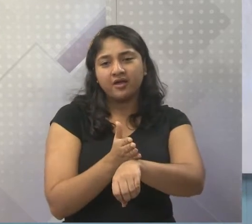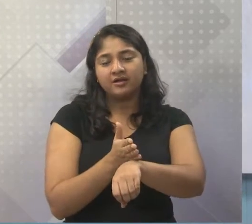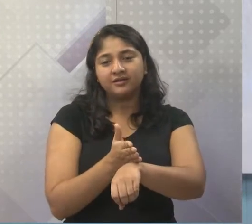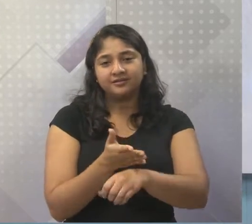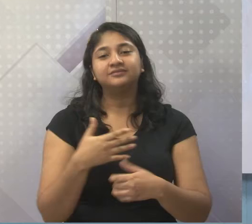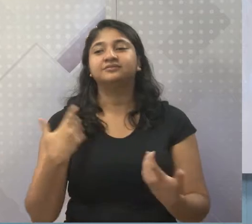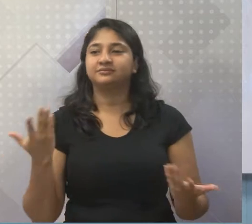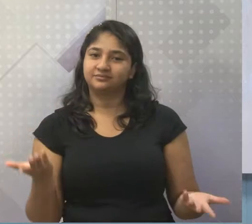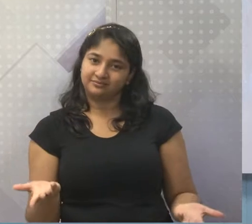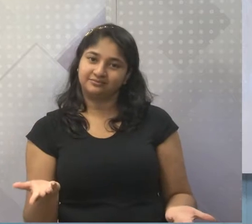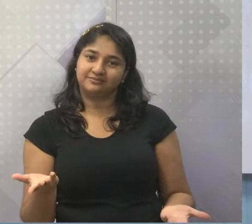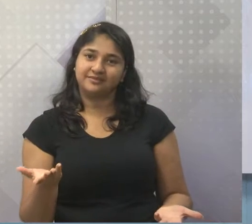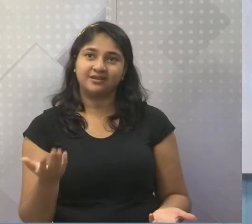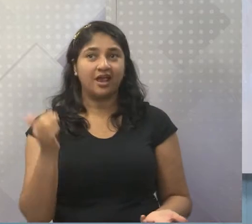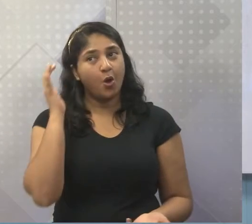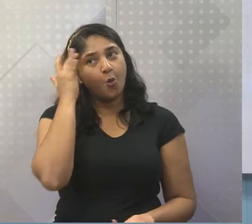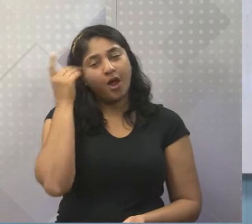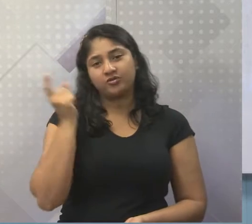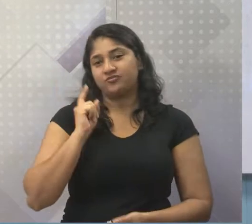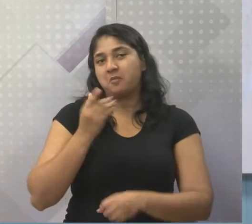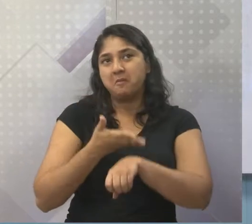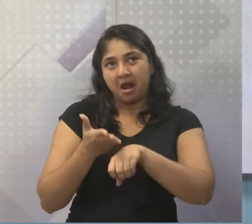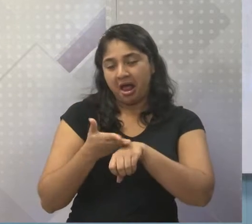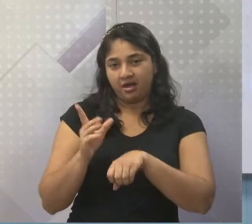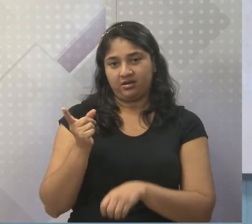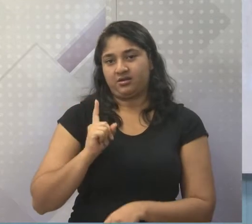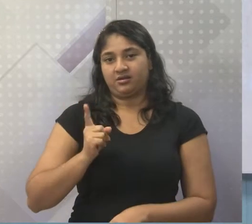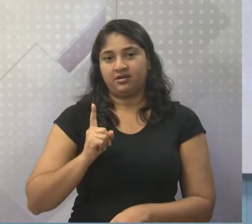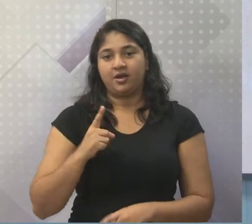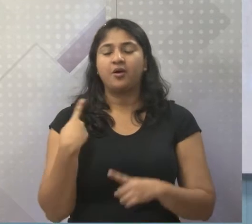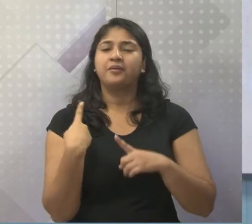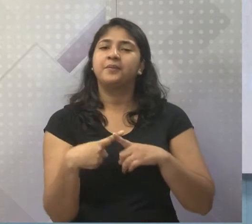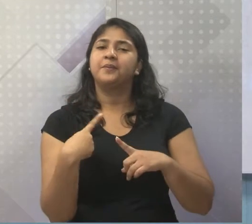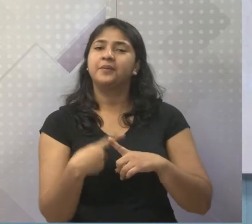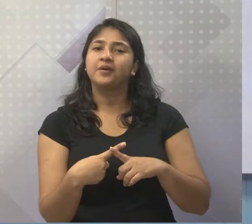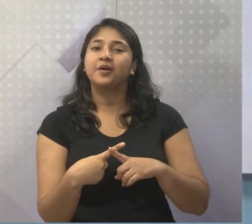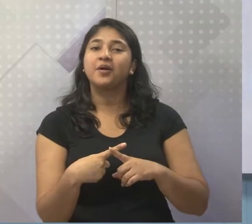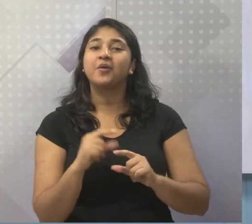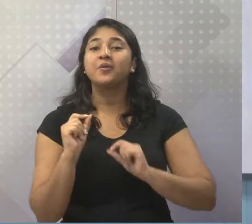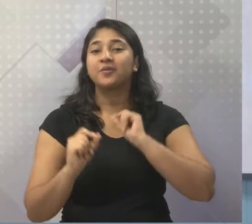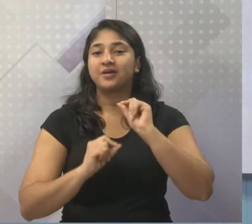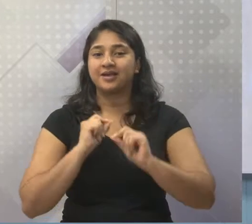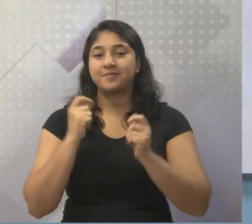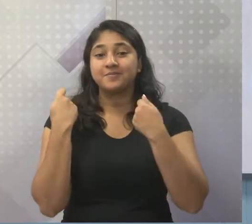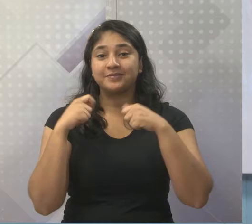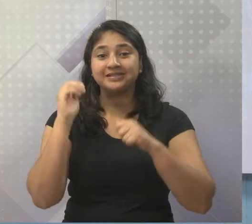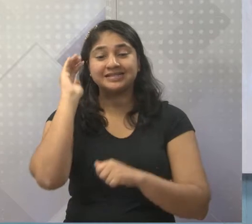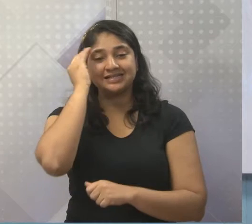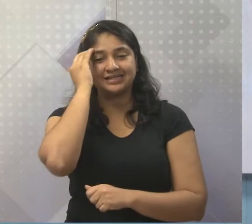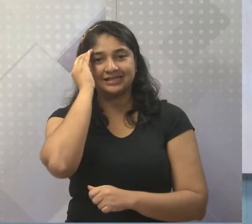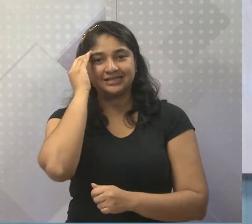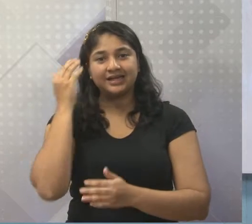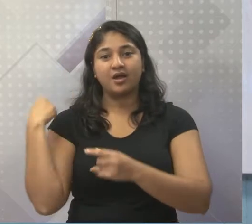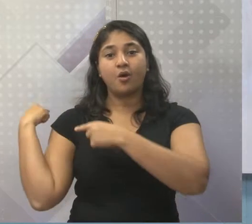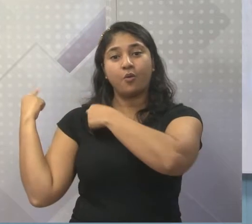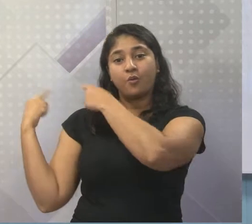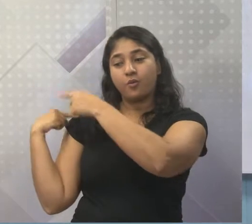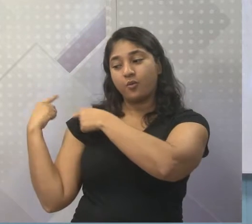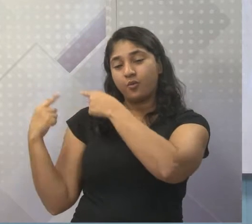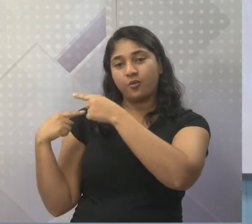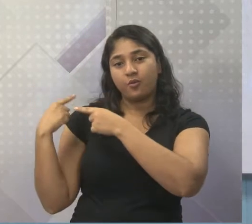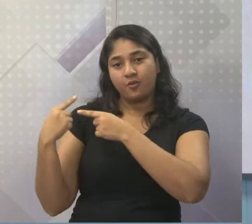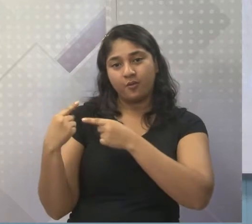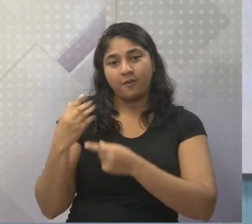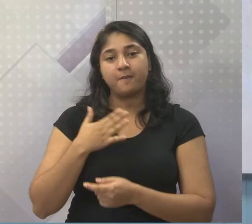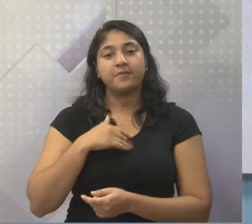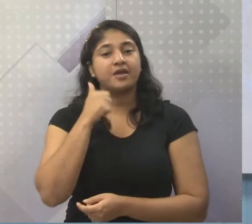é, acho que eu não sou tão branquinha assim, né? Por quê? Porque a gente precisa entender de onde eu vim. Minha avó